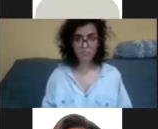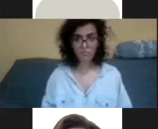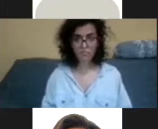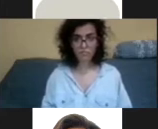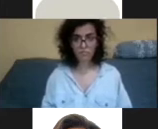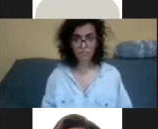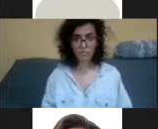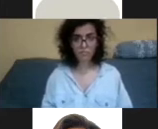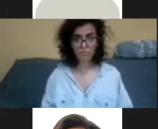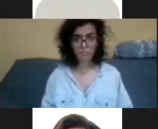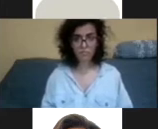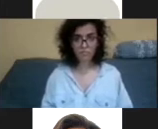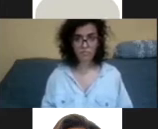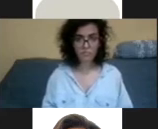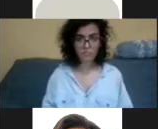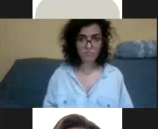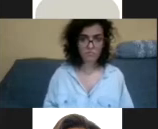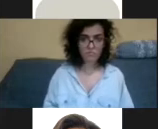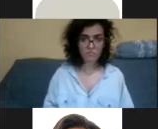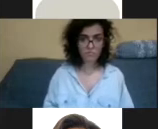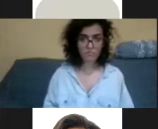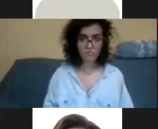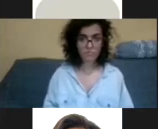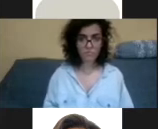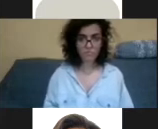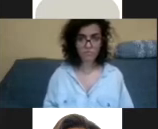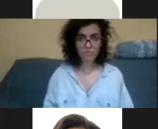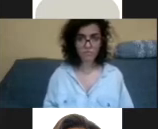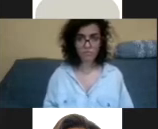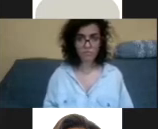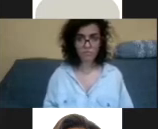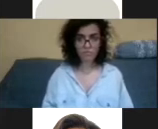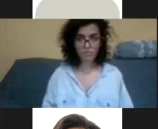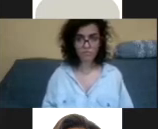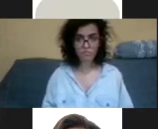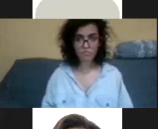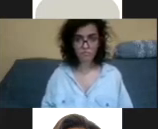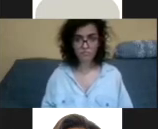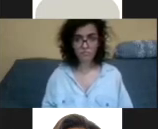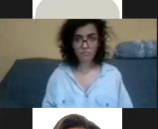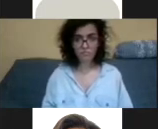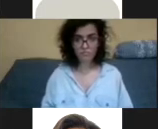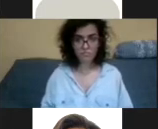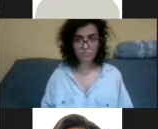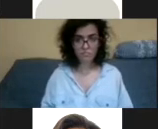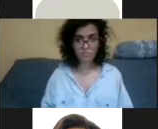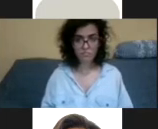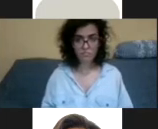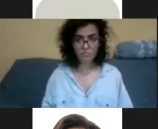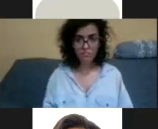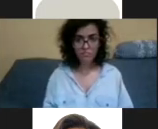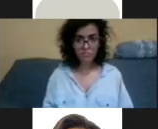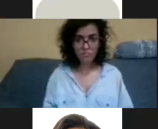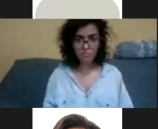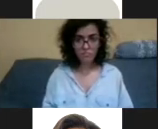ter para não se infectar. Aqui estão os links de todas as referências que eu falei, aqui um